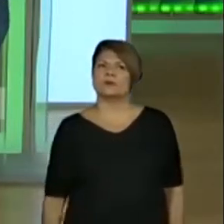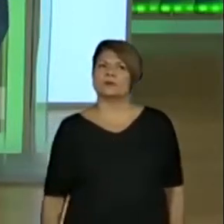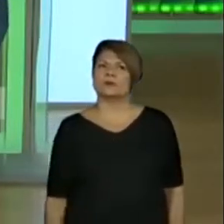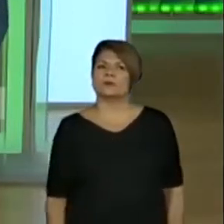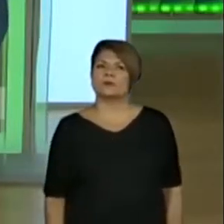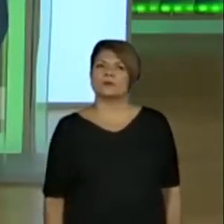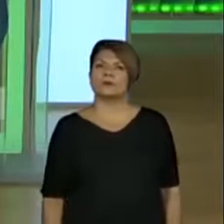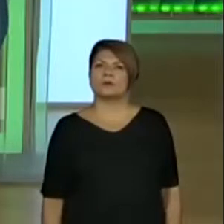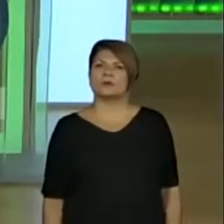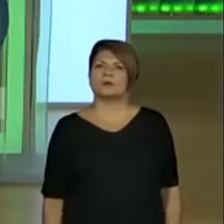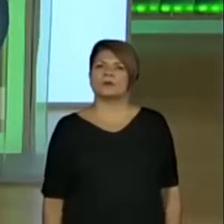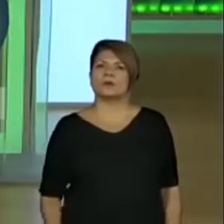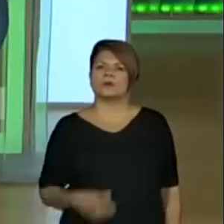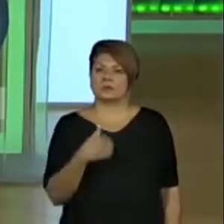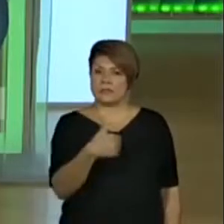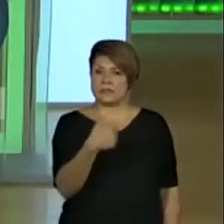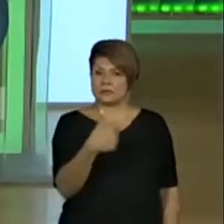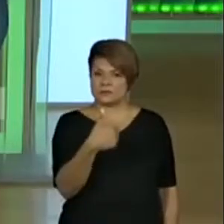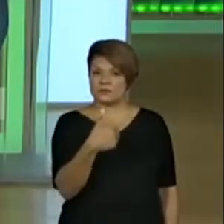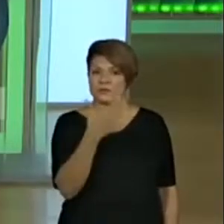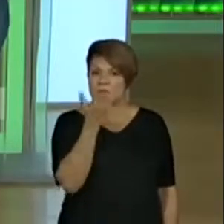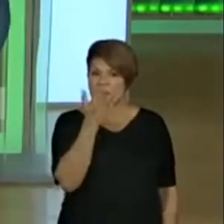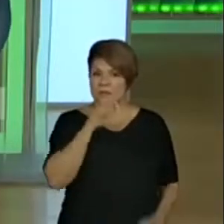Que legalzinho é a merendeira, né?